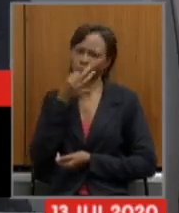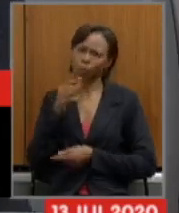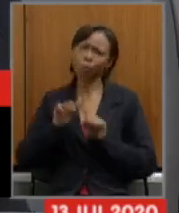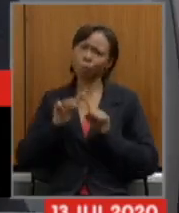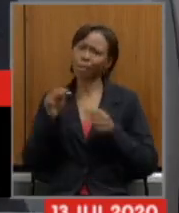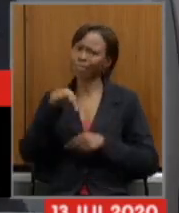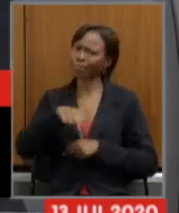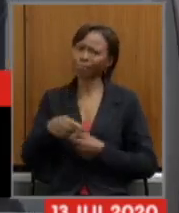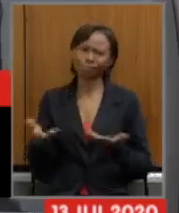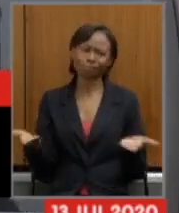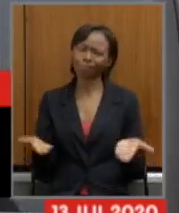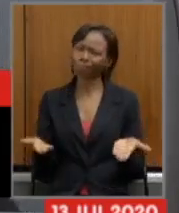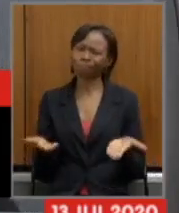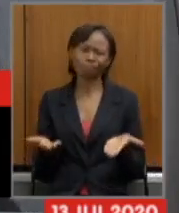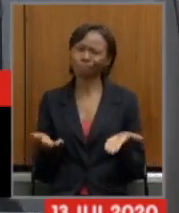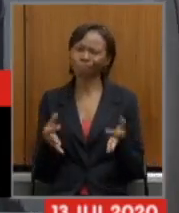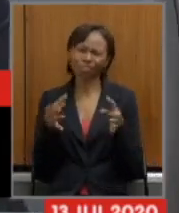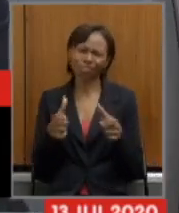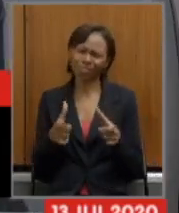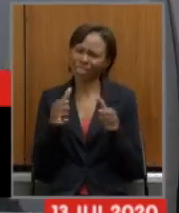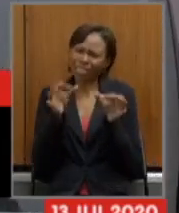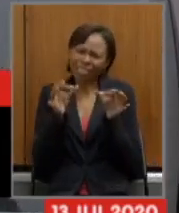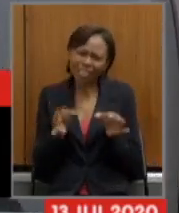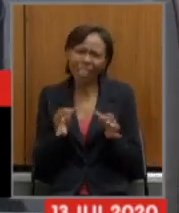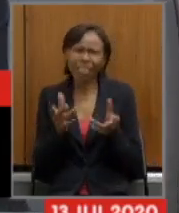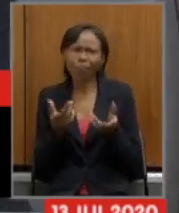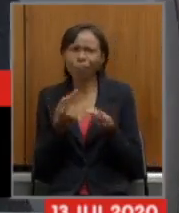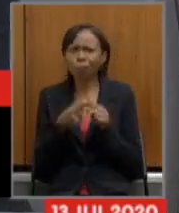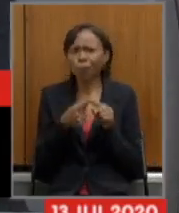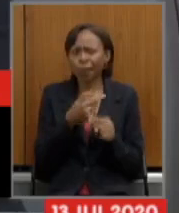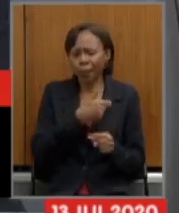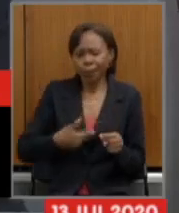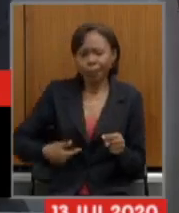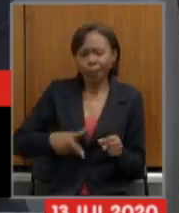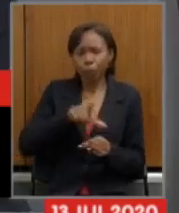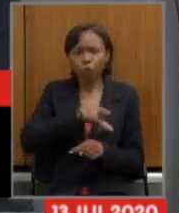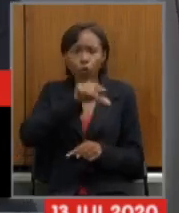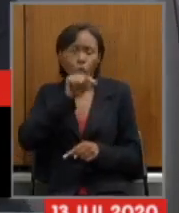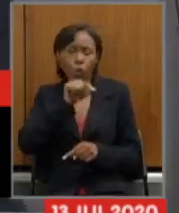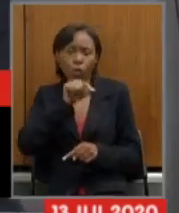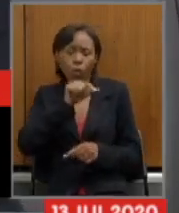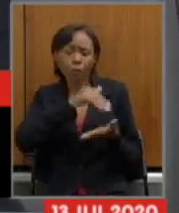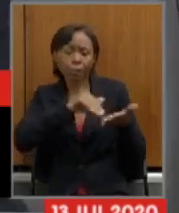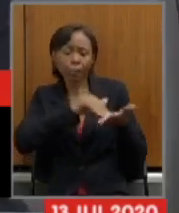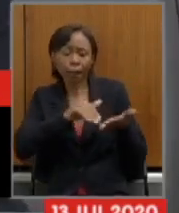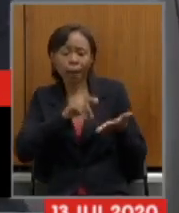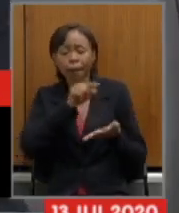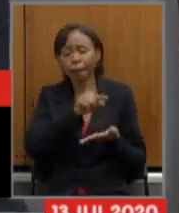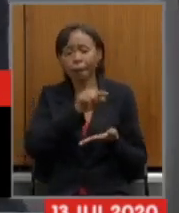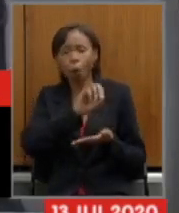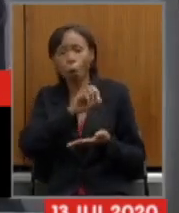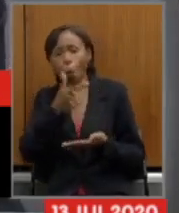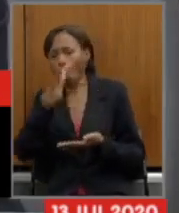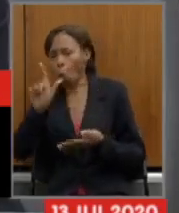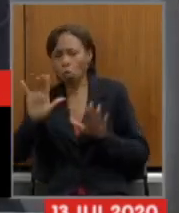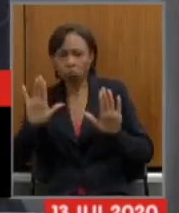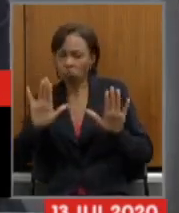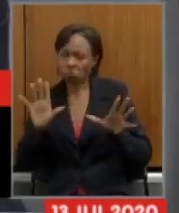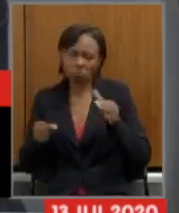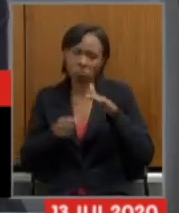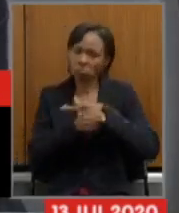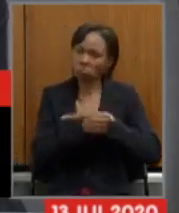o local ideal para se questionar porque o governador Romeu Zema escolheu o secretário x ou y para compor a sua equipe